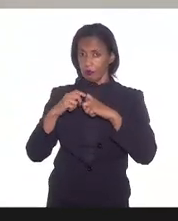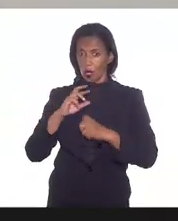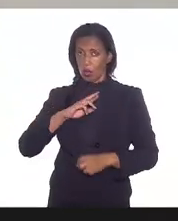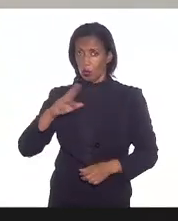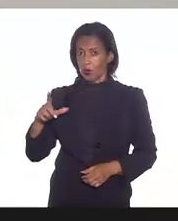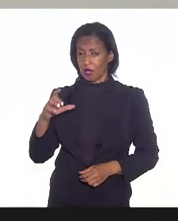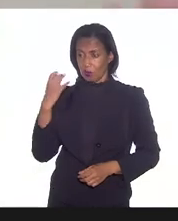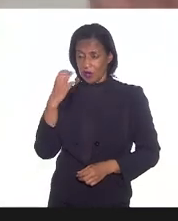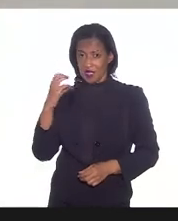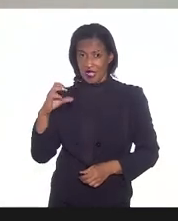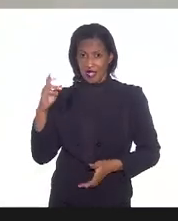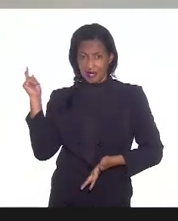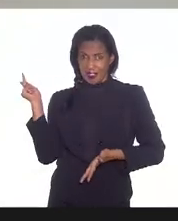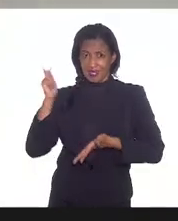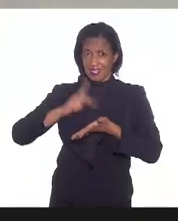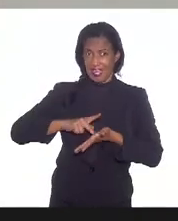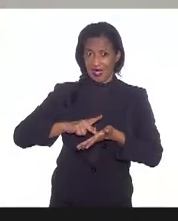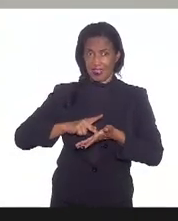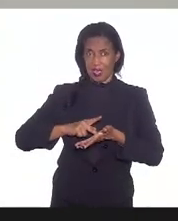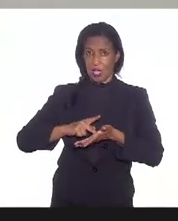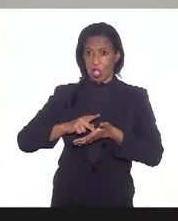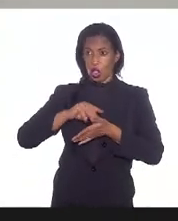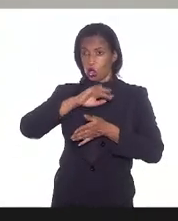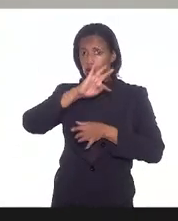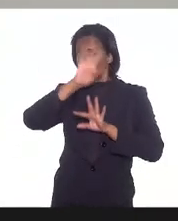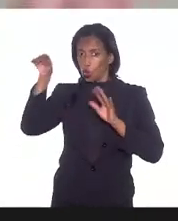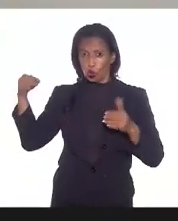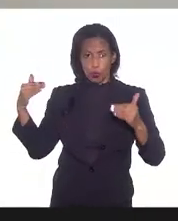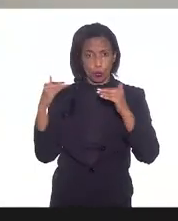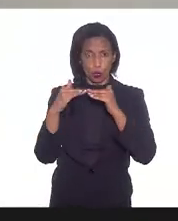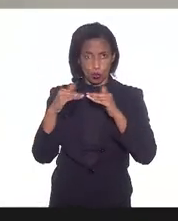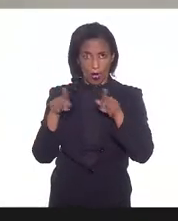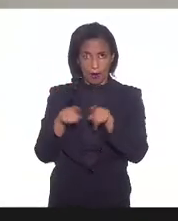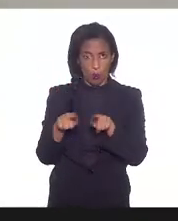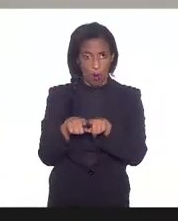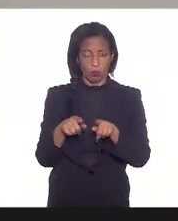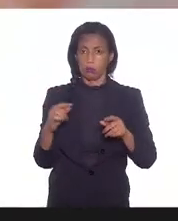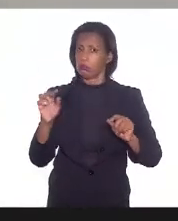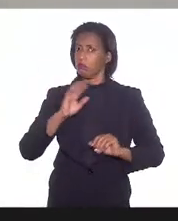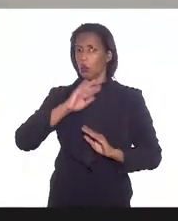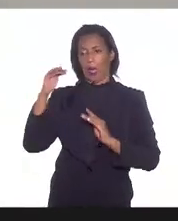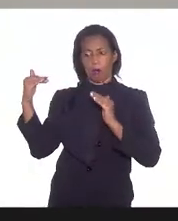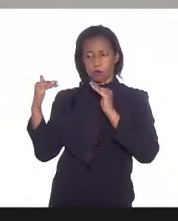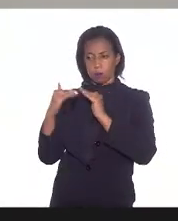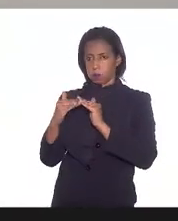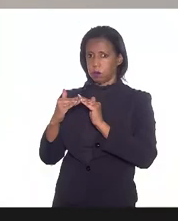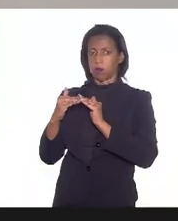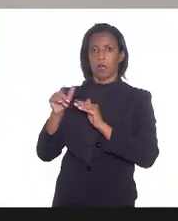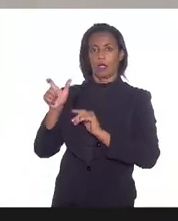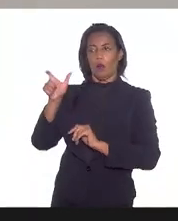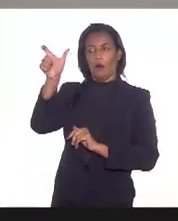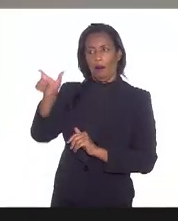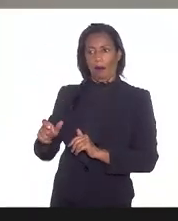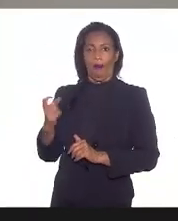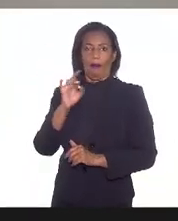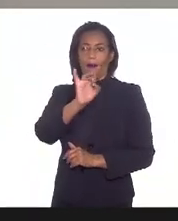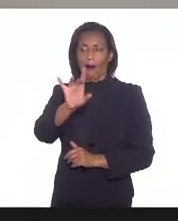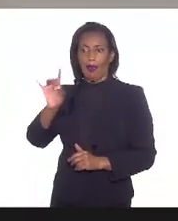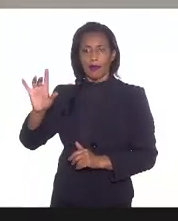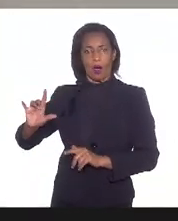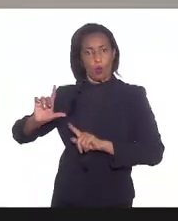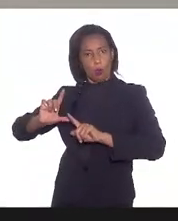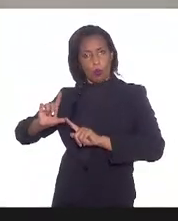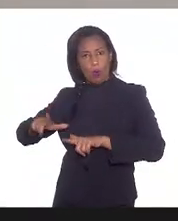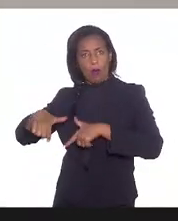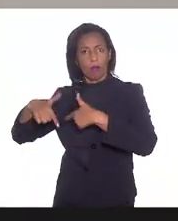exata que a gente todos os casos vão ser iguais todo mundo que tem covid-19 positivo na RT-PCR vai evoluir da mesma maneira